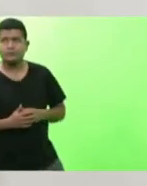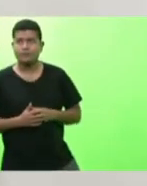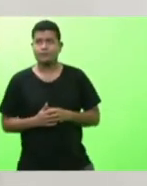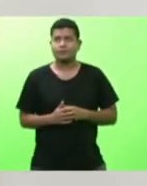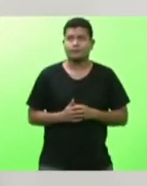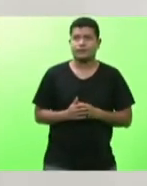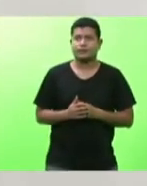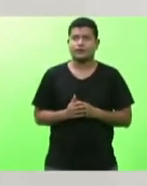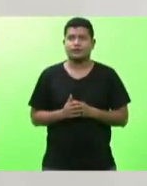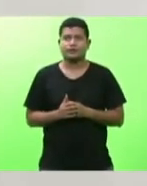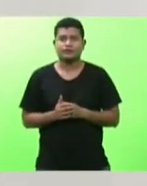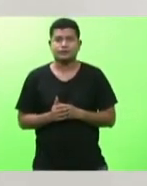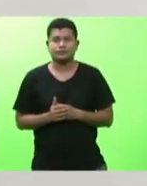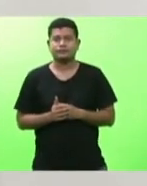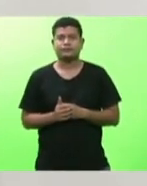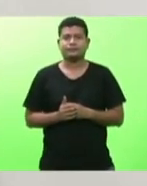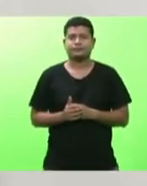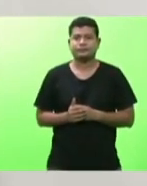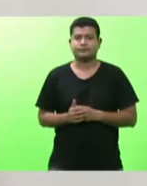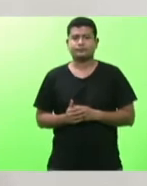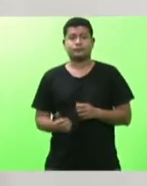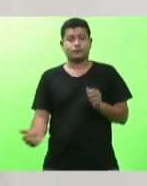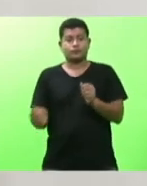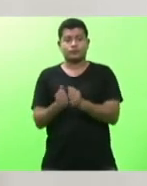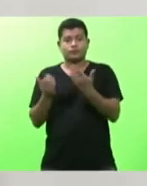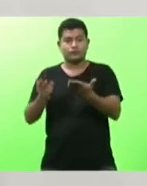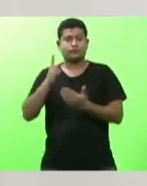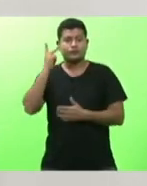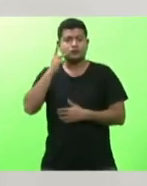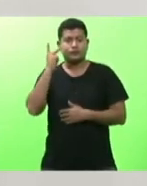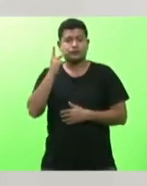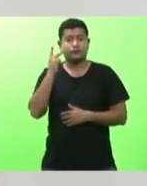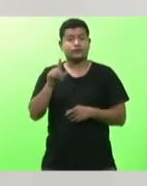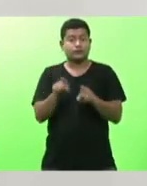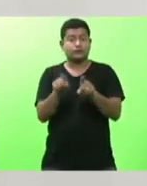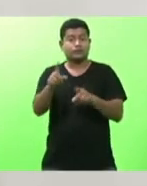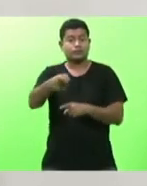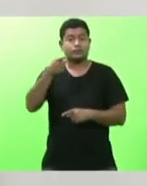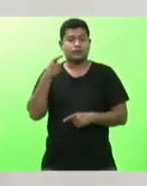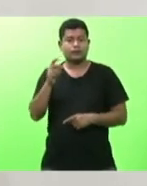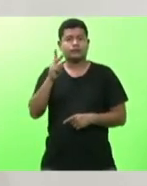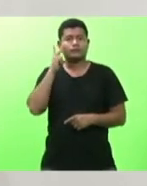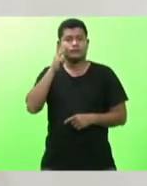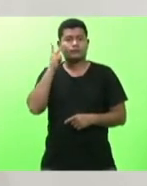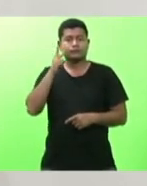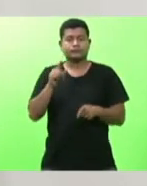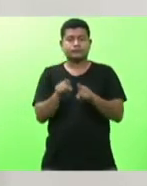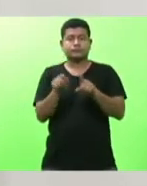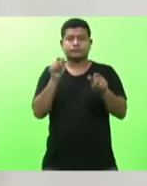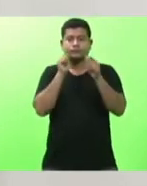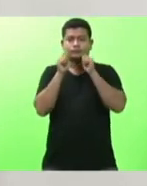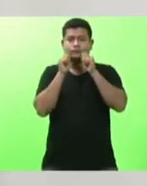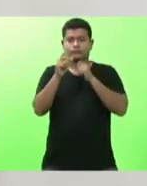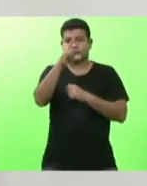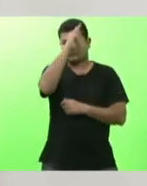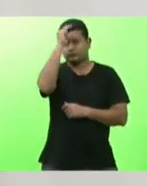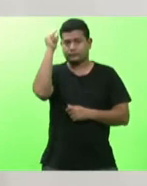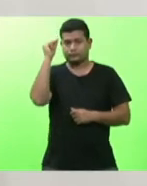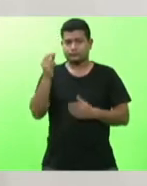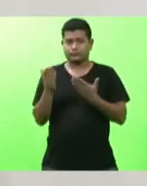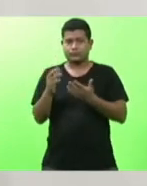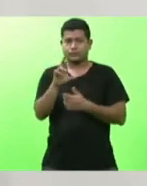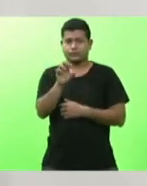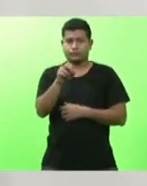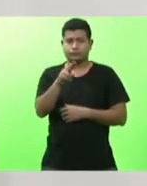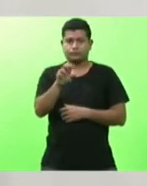vereador Marcelo com o ex-vereador Avelino Bonetti e também com o assessor da prefeitura o Volney Brás da Luz